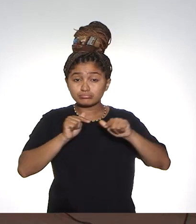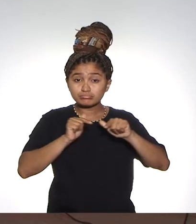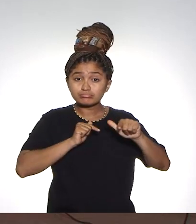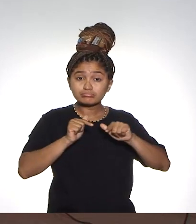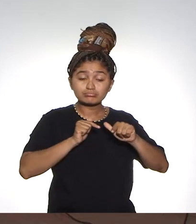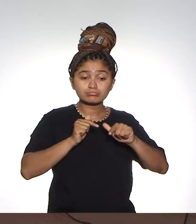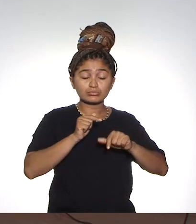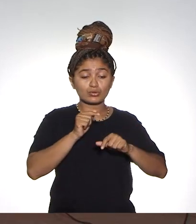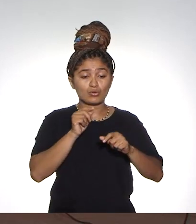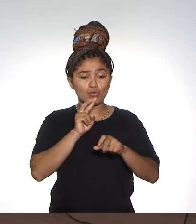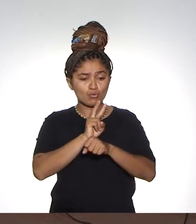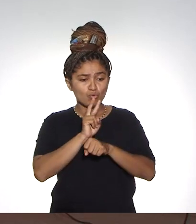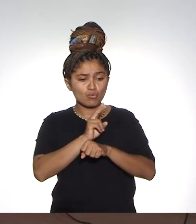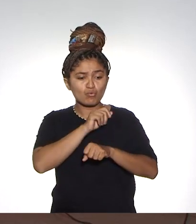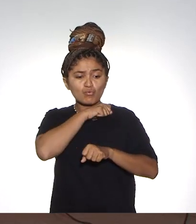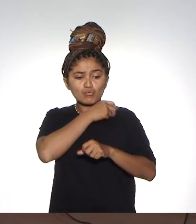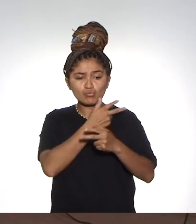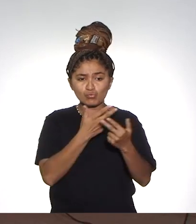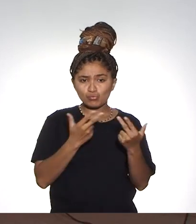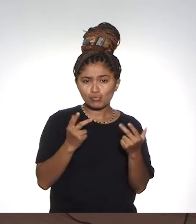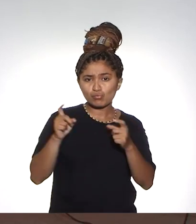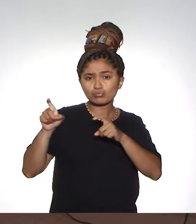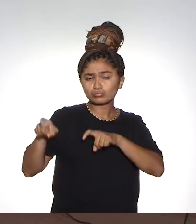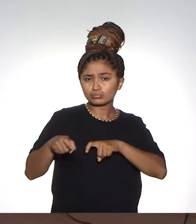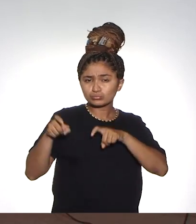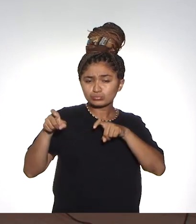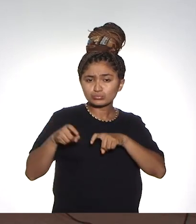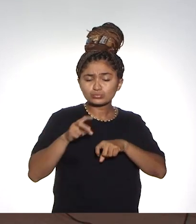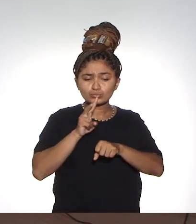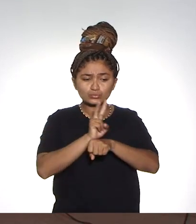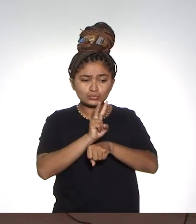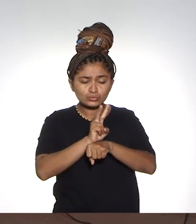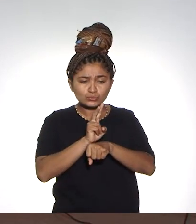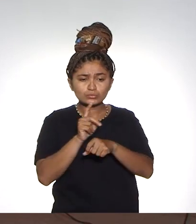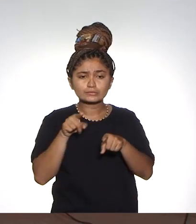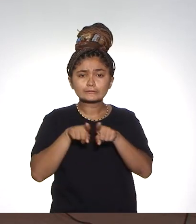terceirizados que possam cuidar dos animais, cuidar da lavoura,